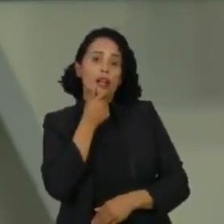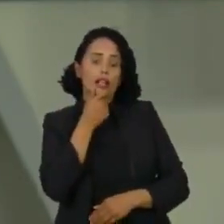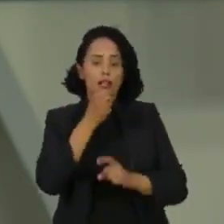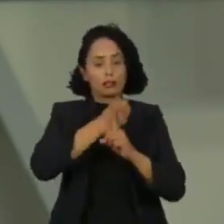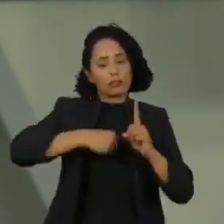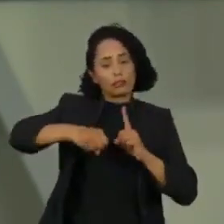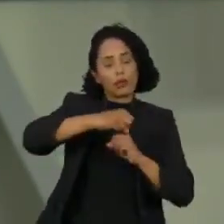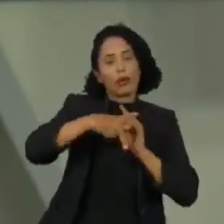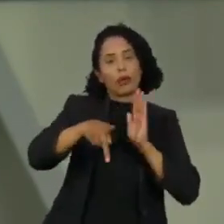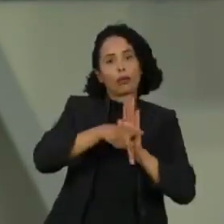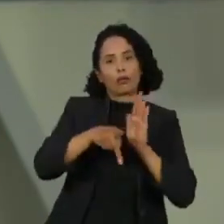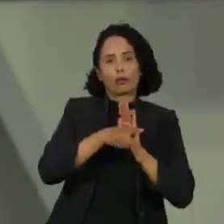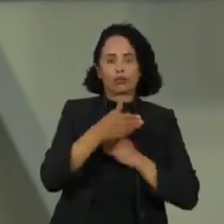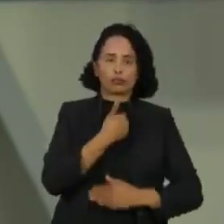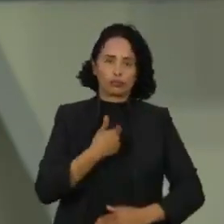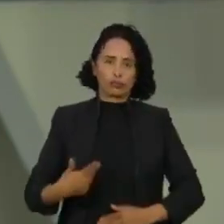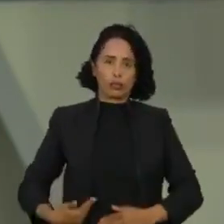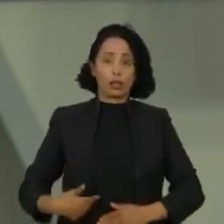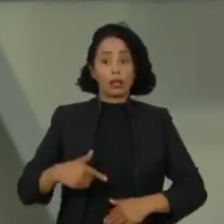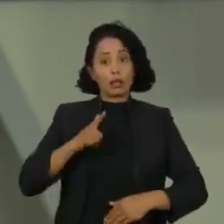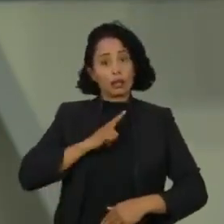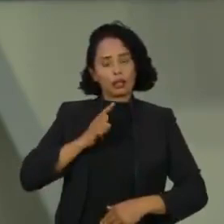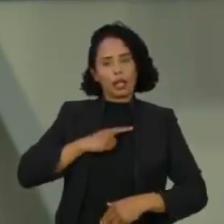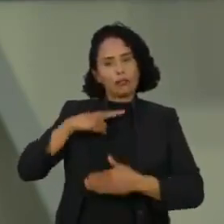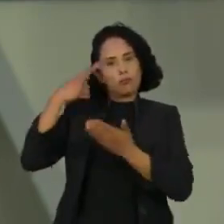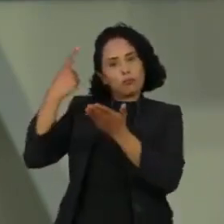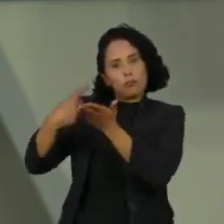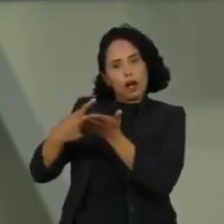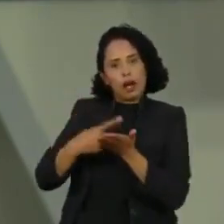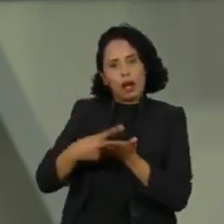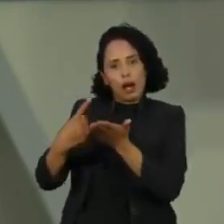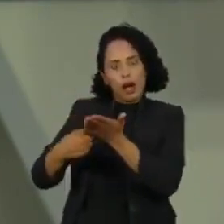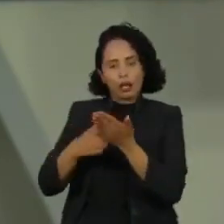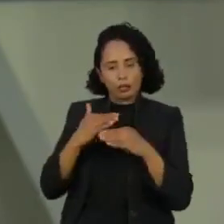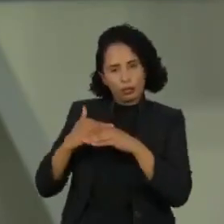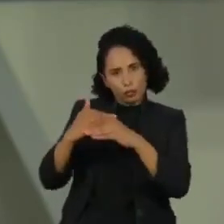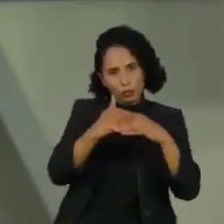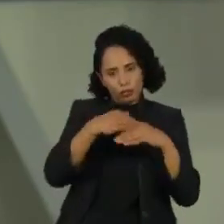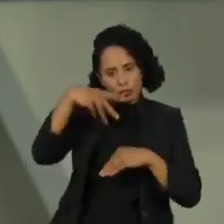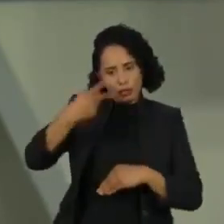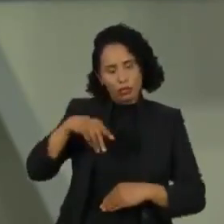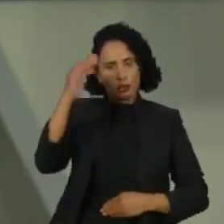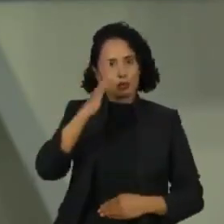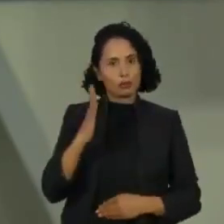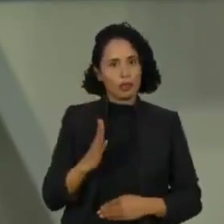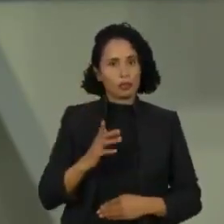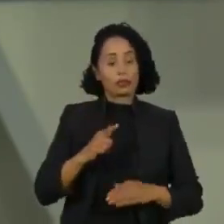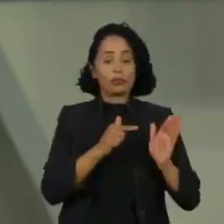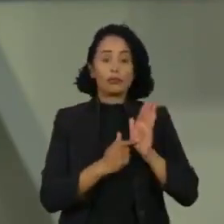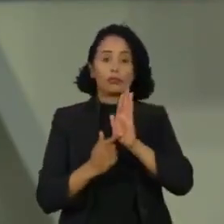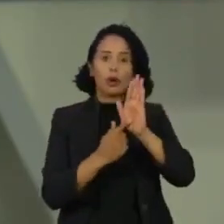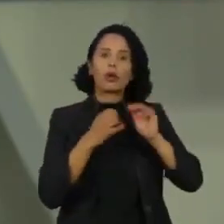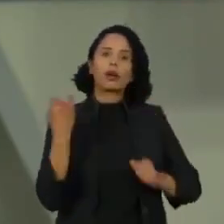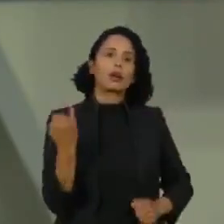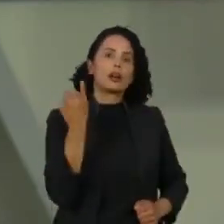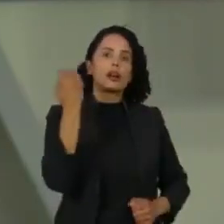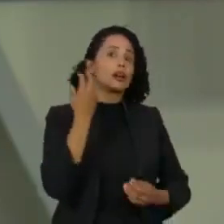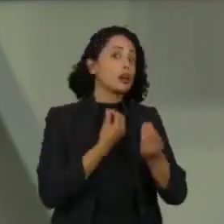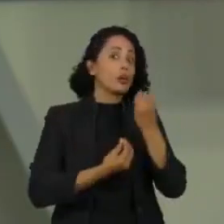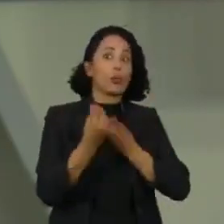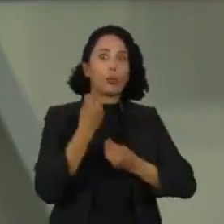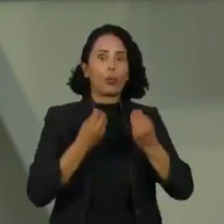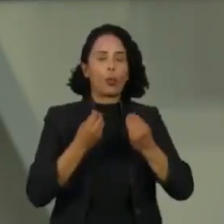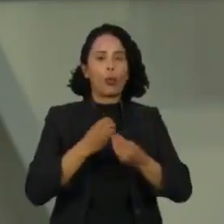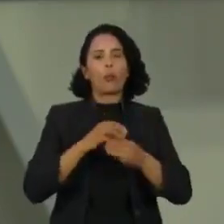governança. O Pacto da Promoção da Equidade no Brasil, lançado agora, destaca a importância de incluir a questão